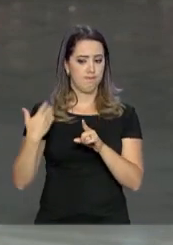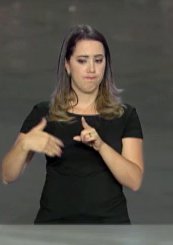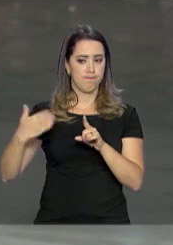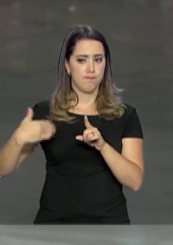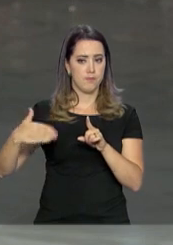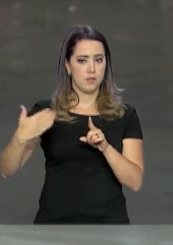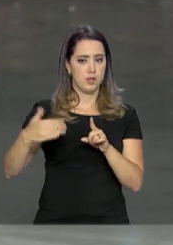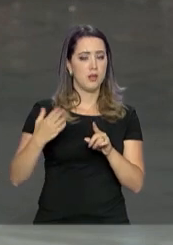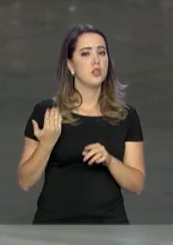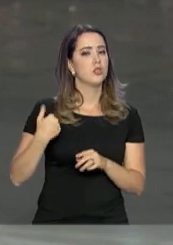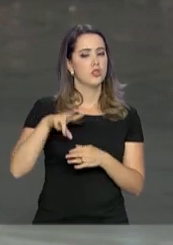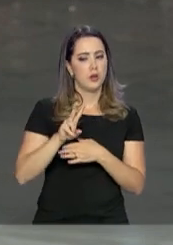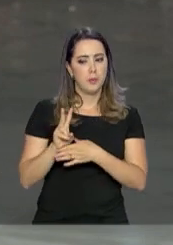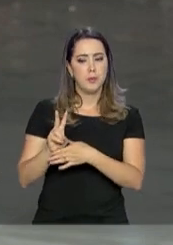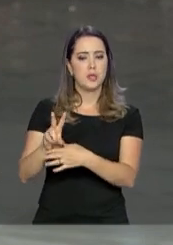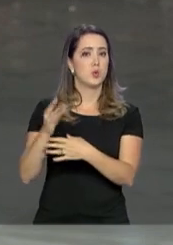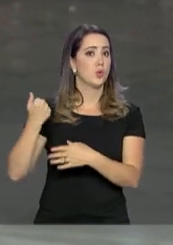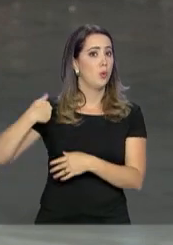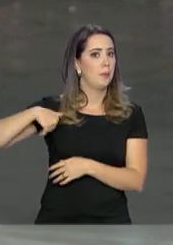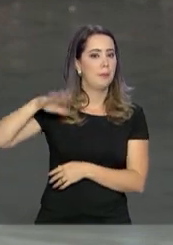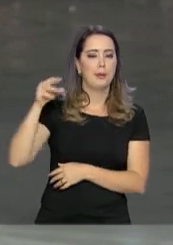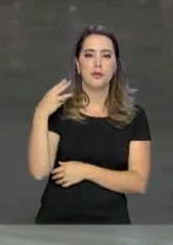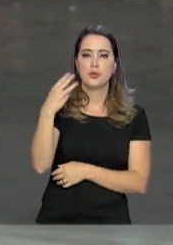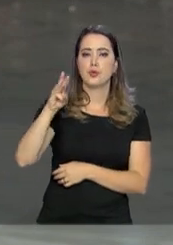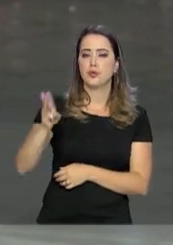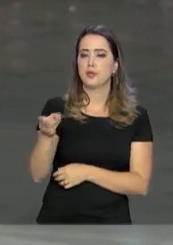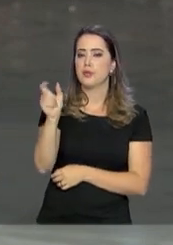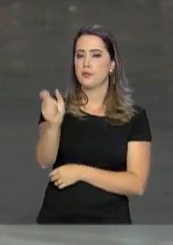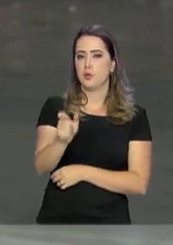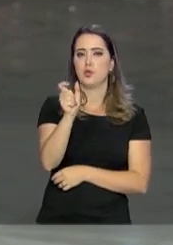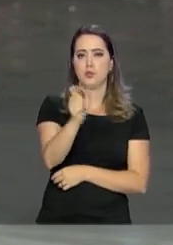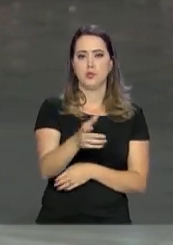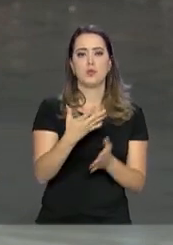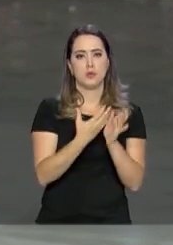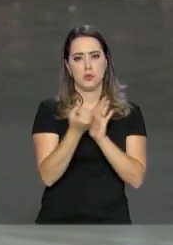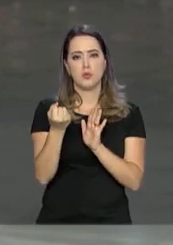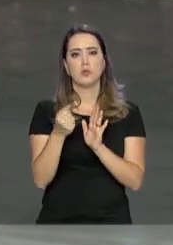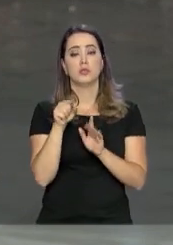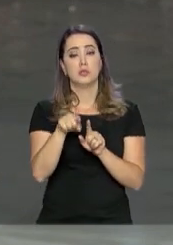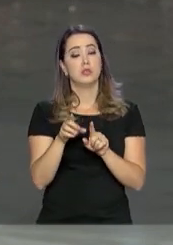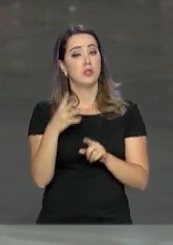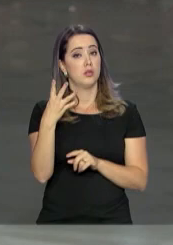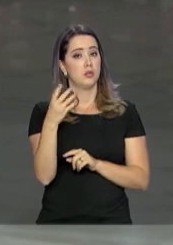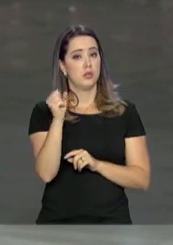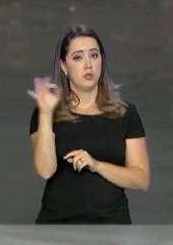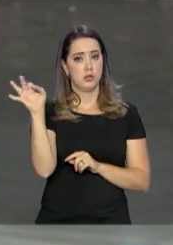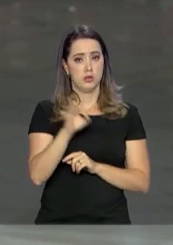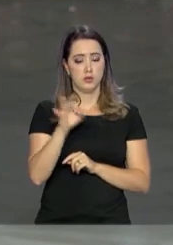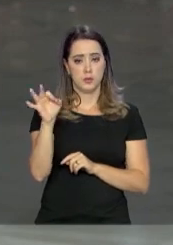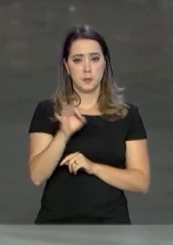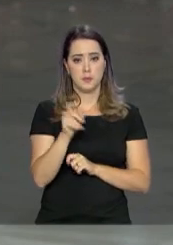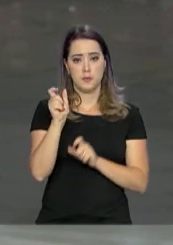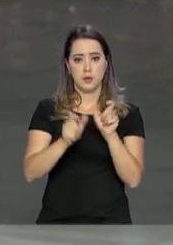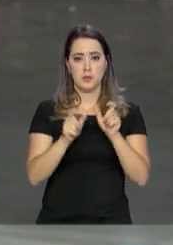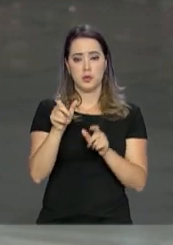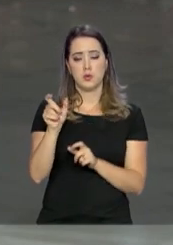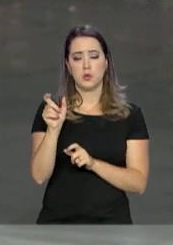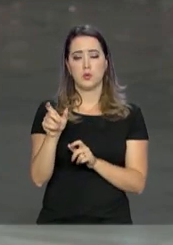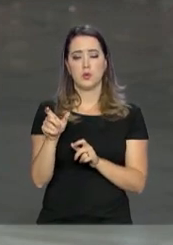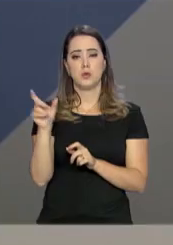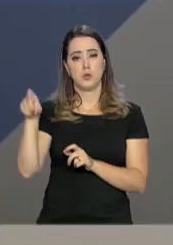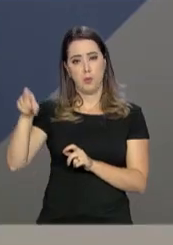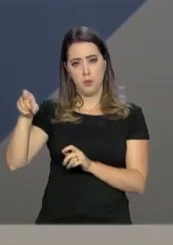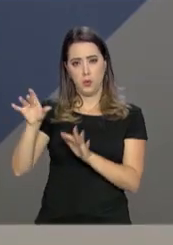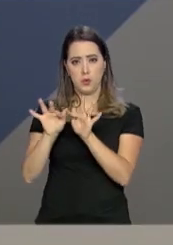já levou microcrédito a mais de 3 milhões de pessoas, 48% delas beneficiárias do Bolsa